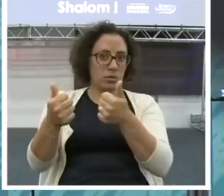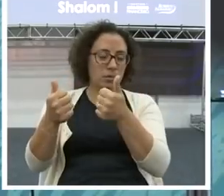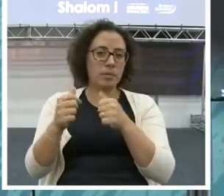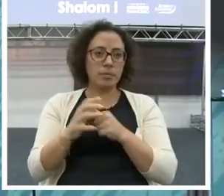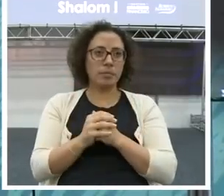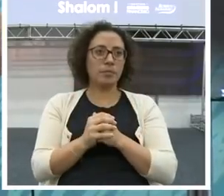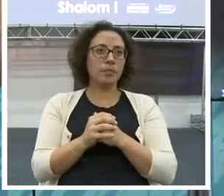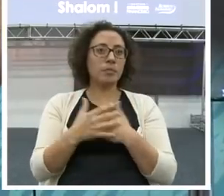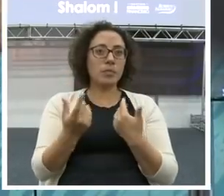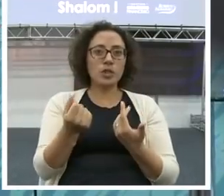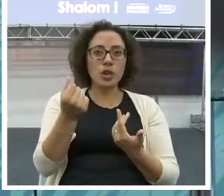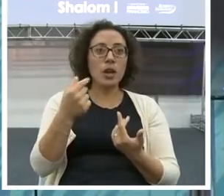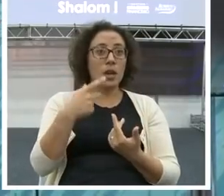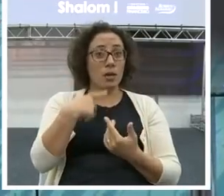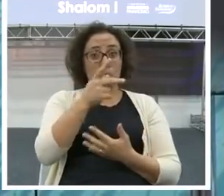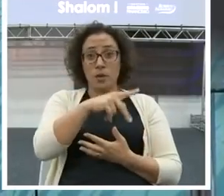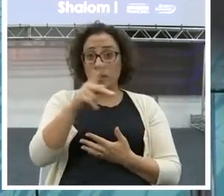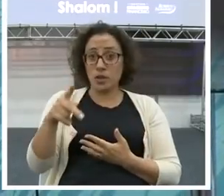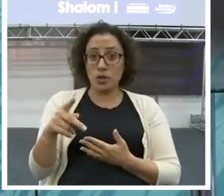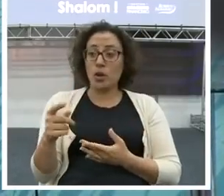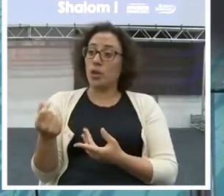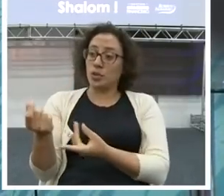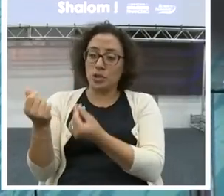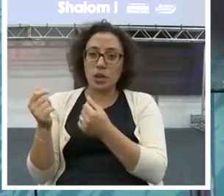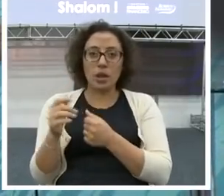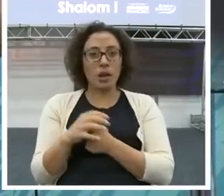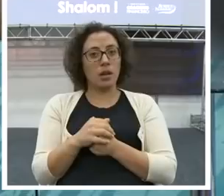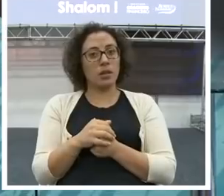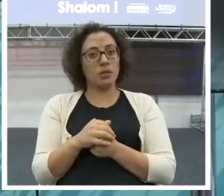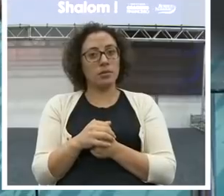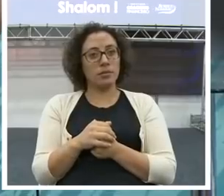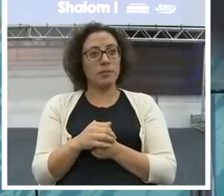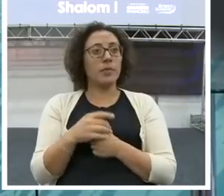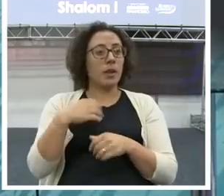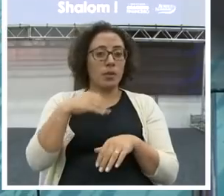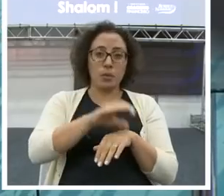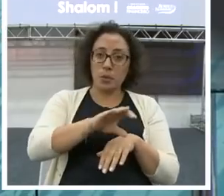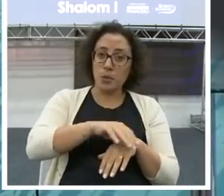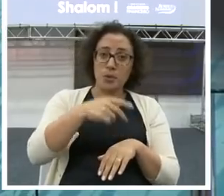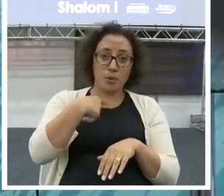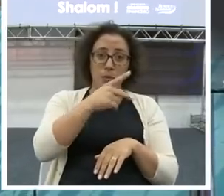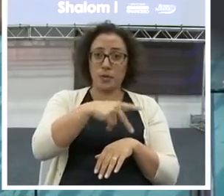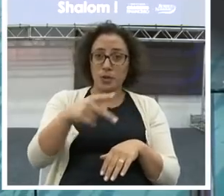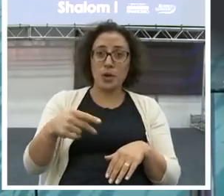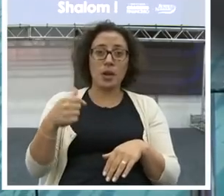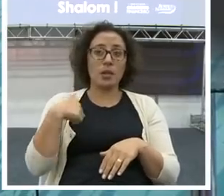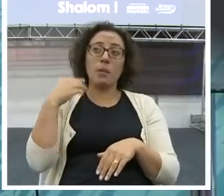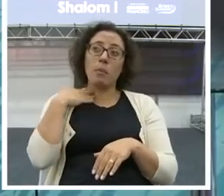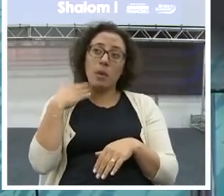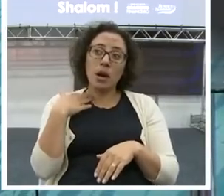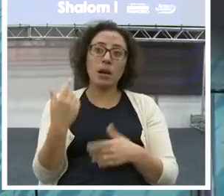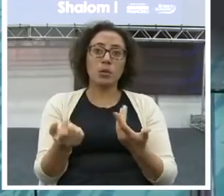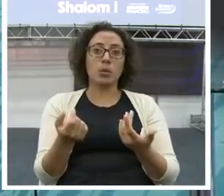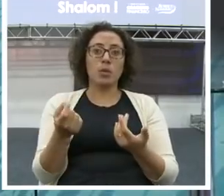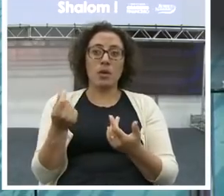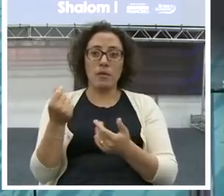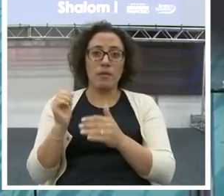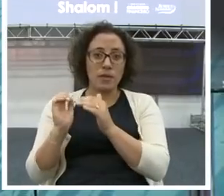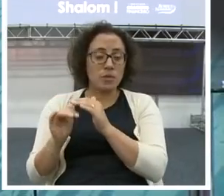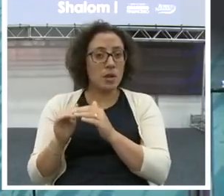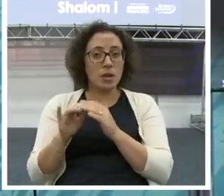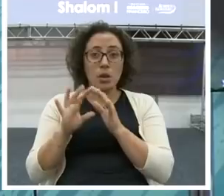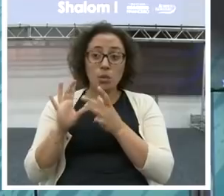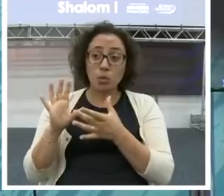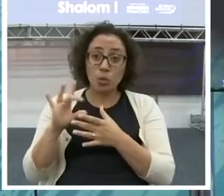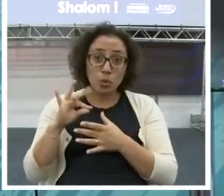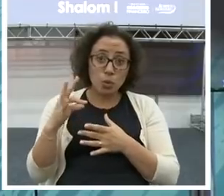Sou professor. Professor sobre o quê? Finanças Coaching. Eu tenho banco de investimento. Finanças. Então, tudo que você olhar, ele